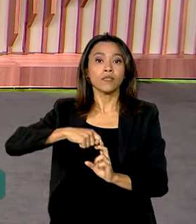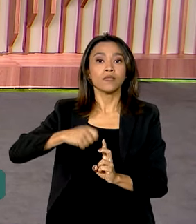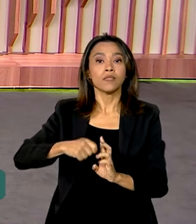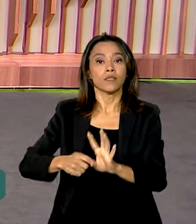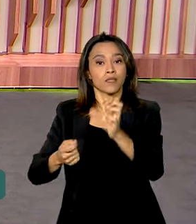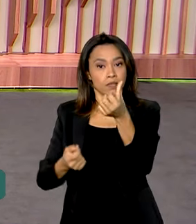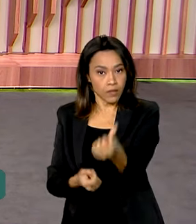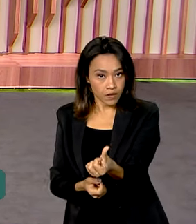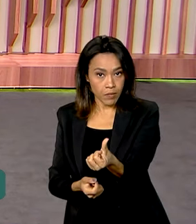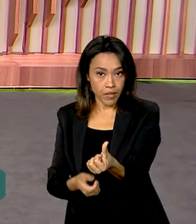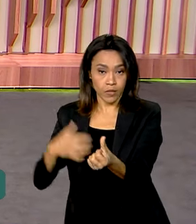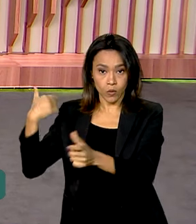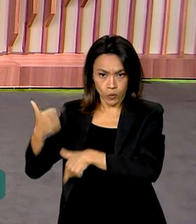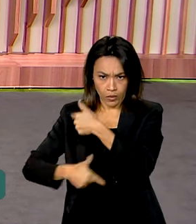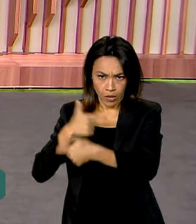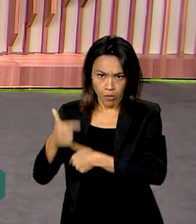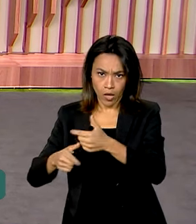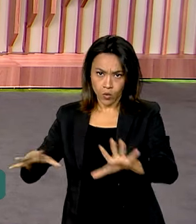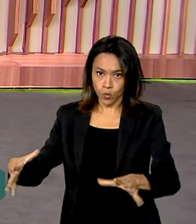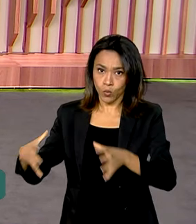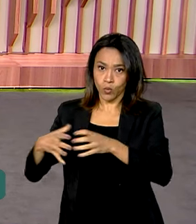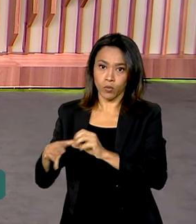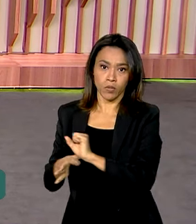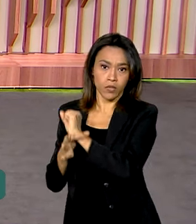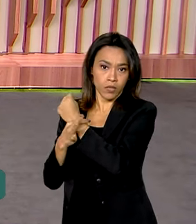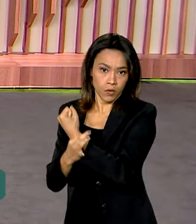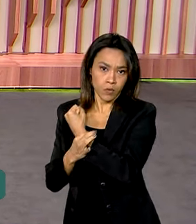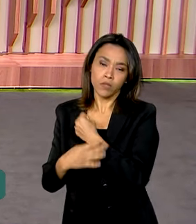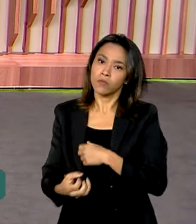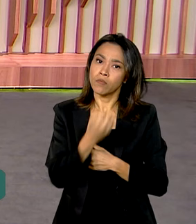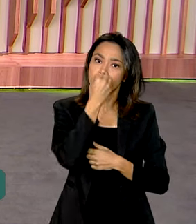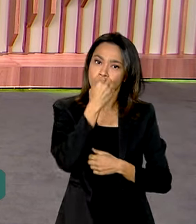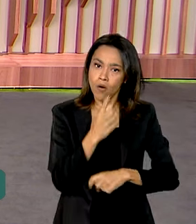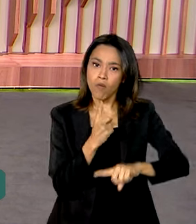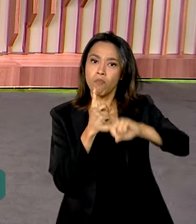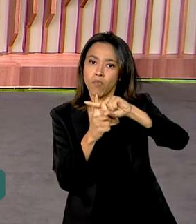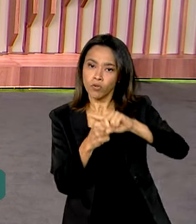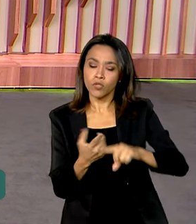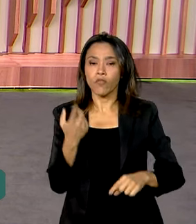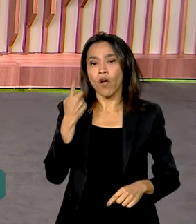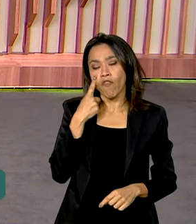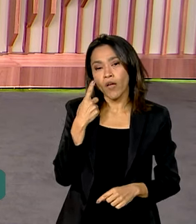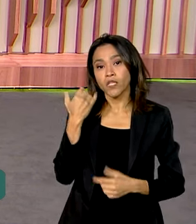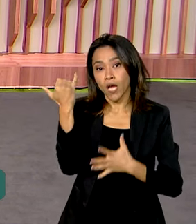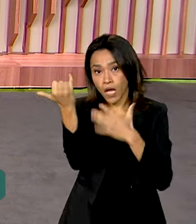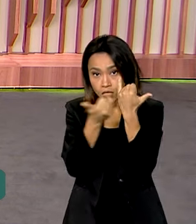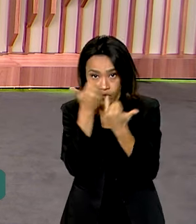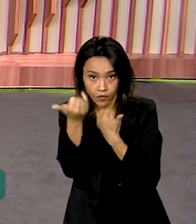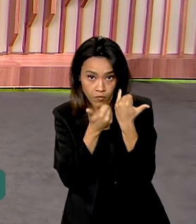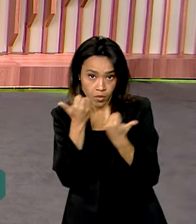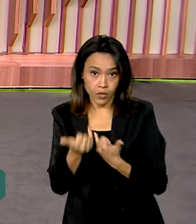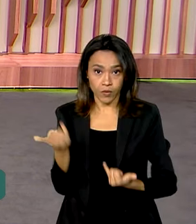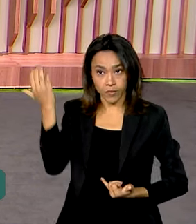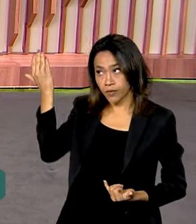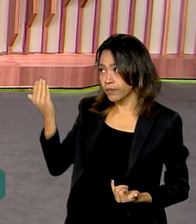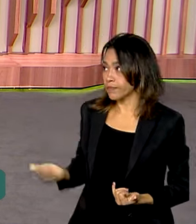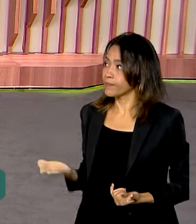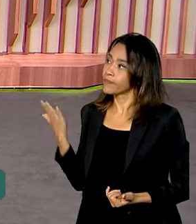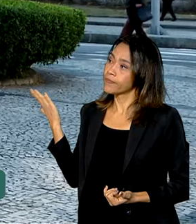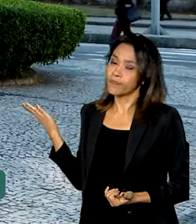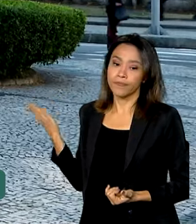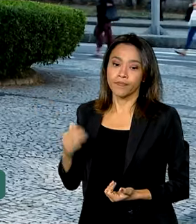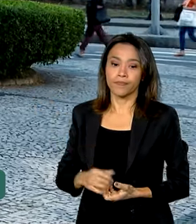trabalho conjunto das forças de segurança teve resultado positivo. Veja com as informações da repórter Cláudia Boiunga.